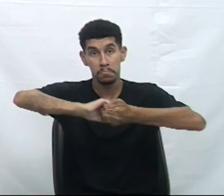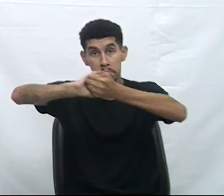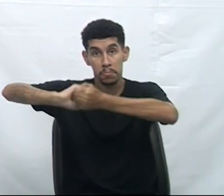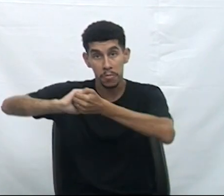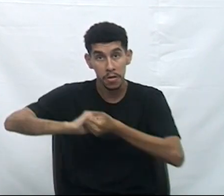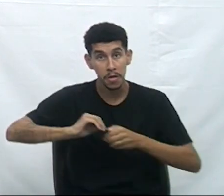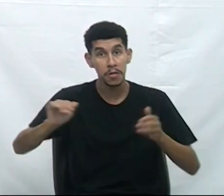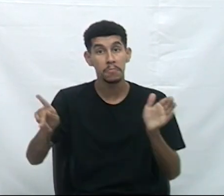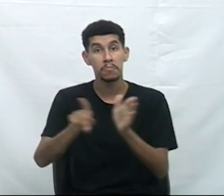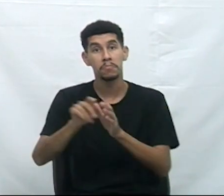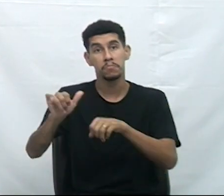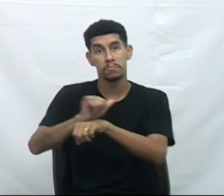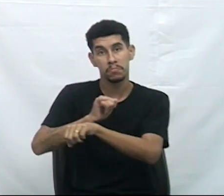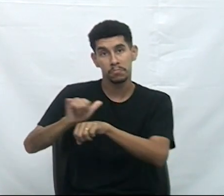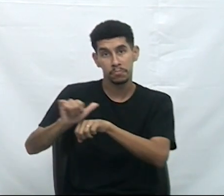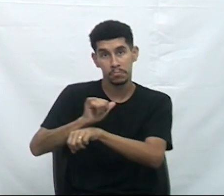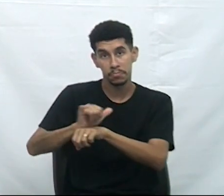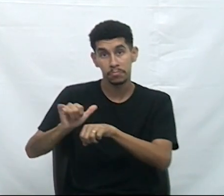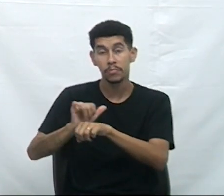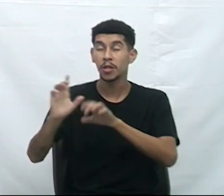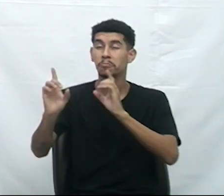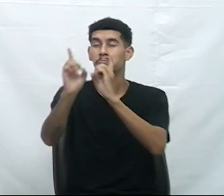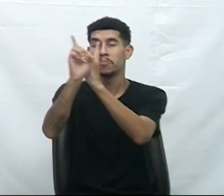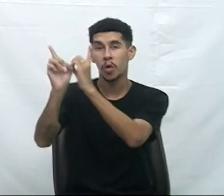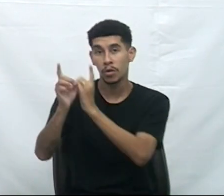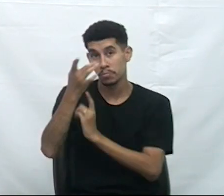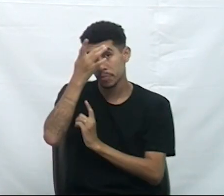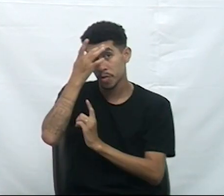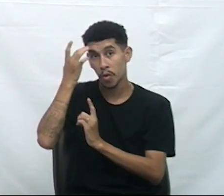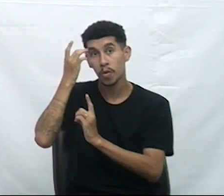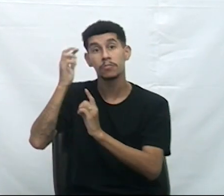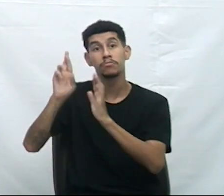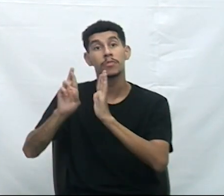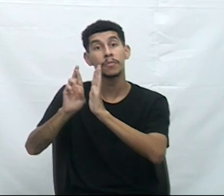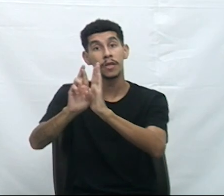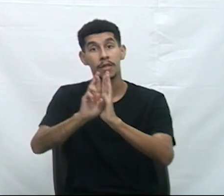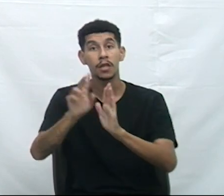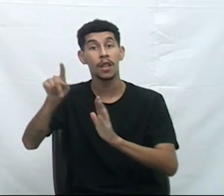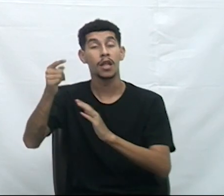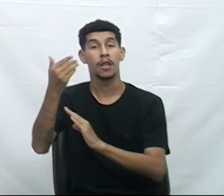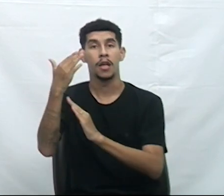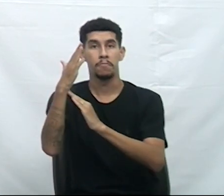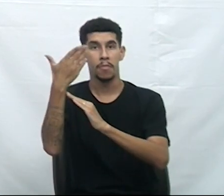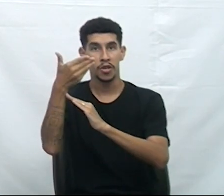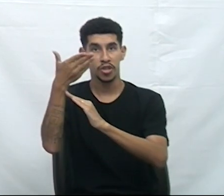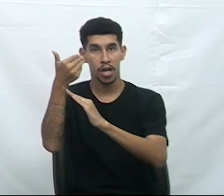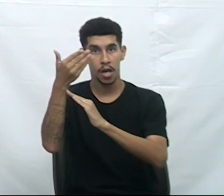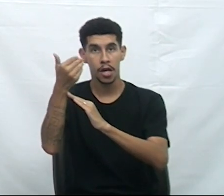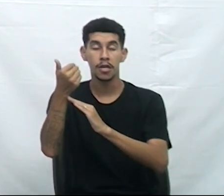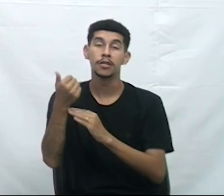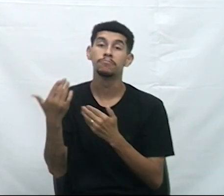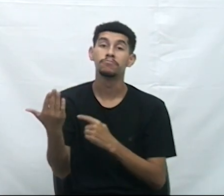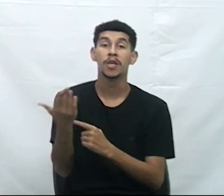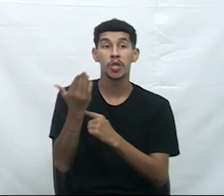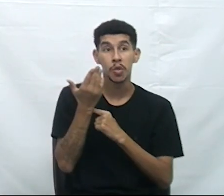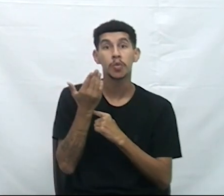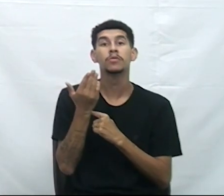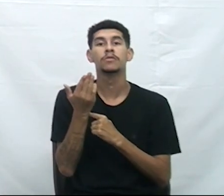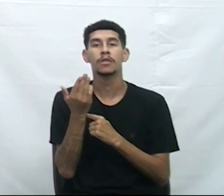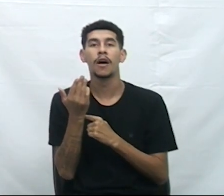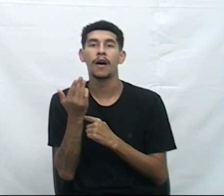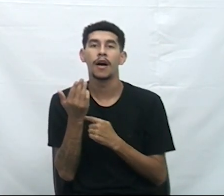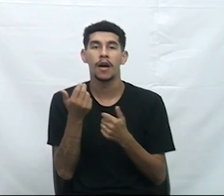estratégicas. O encontro com representantes da Embaixada pode facilitar futuras colaborações culturais